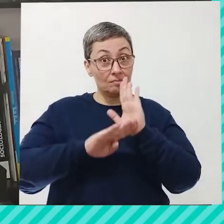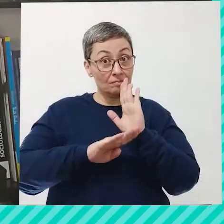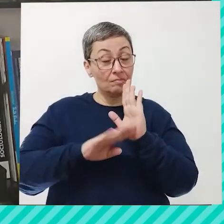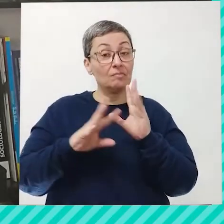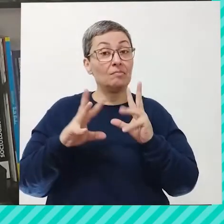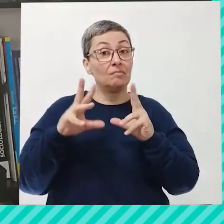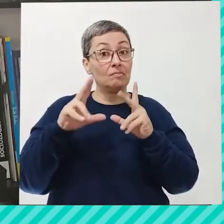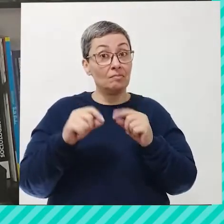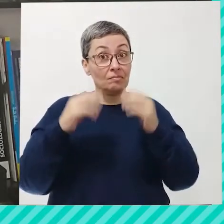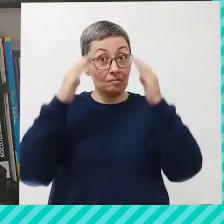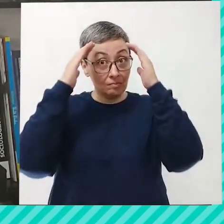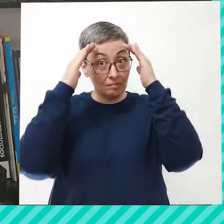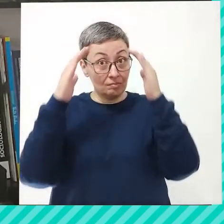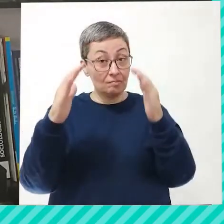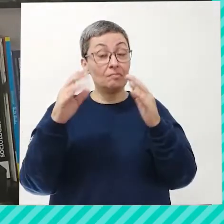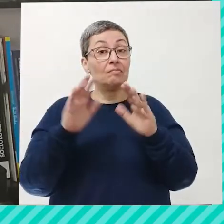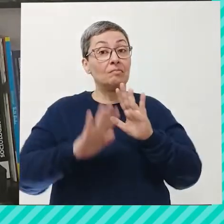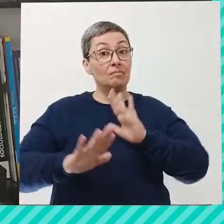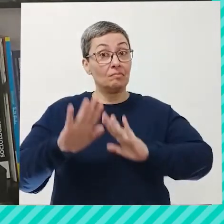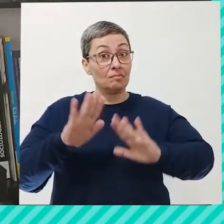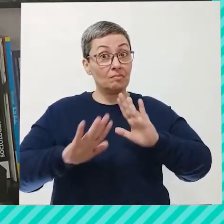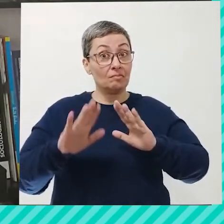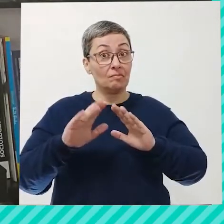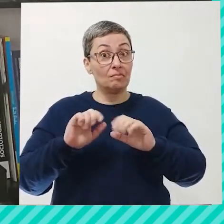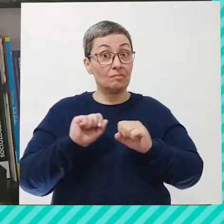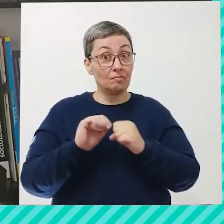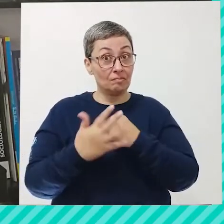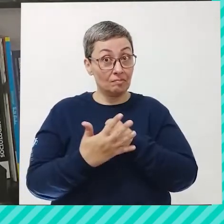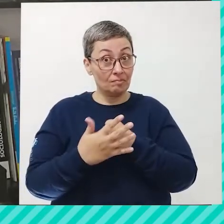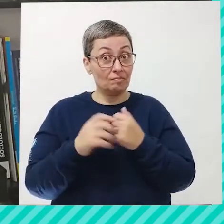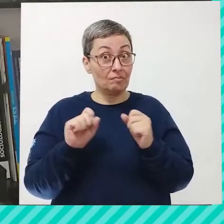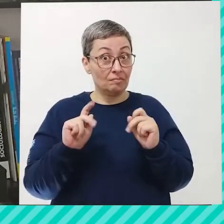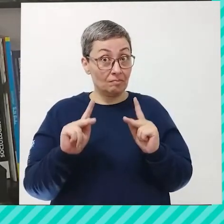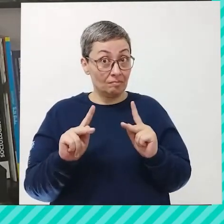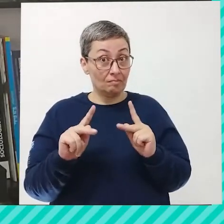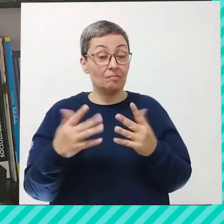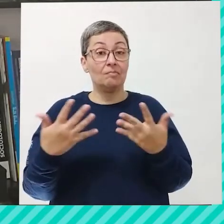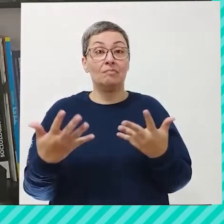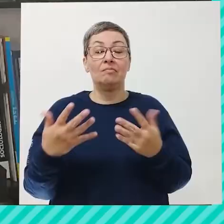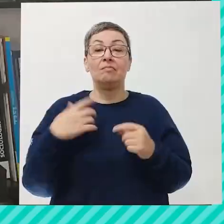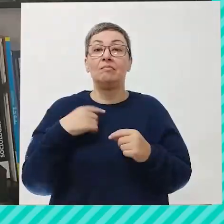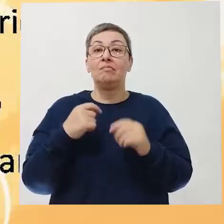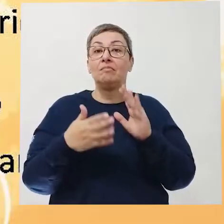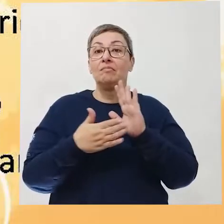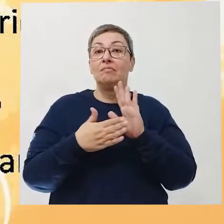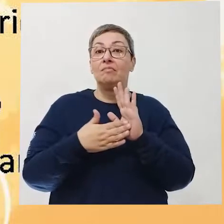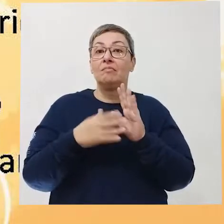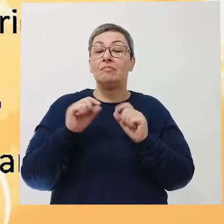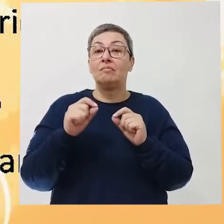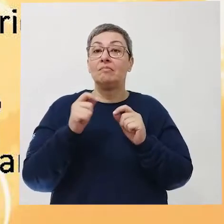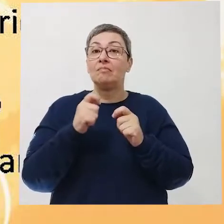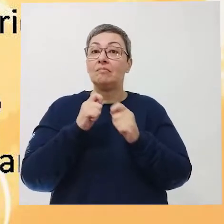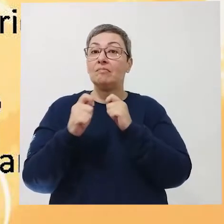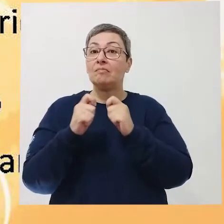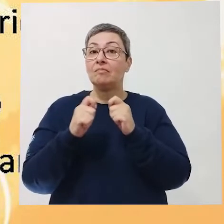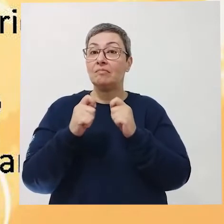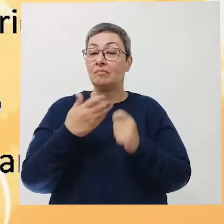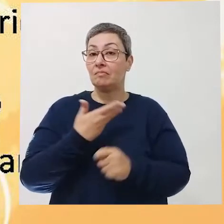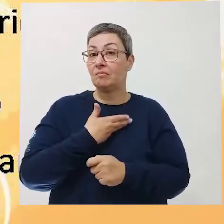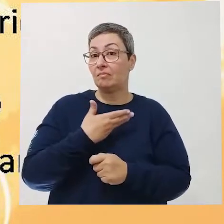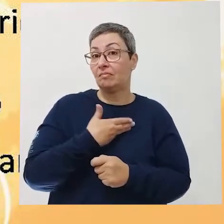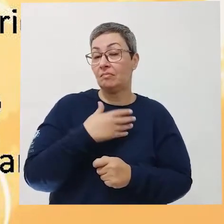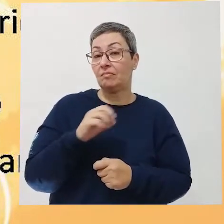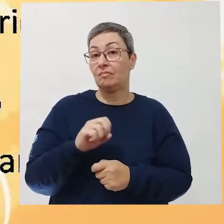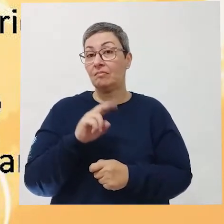todos os protocolos e cuidados aí com a Covid-19, tá bom? Bom, então vamos lá. A proposta então é essa, entreviste um